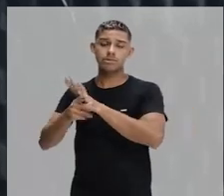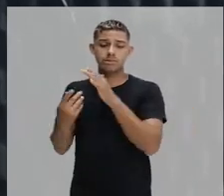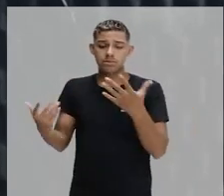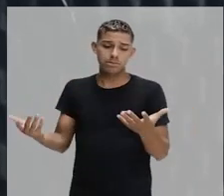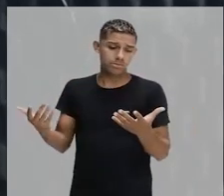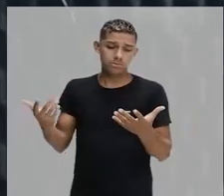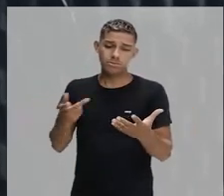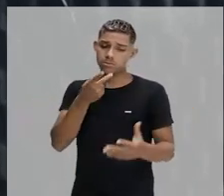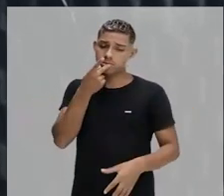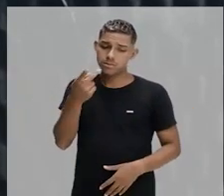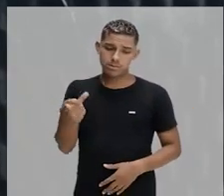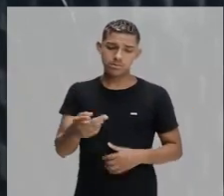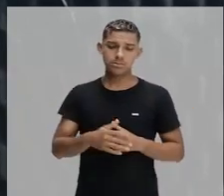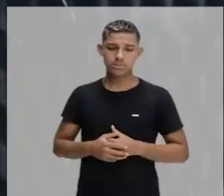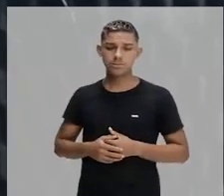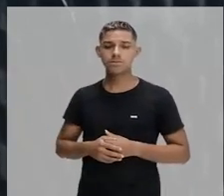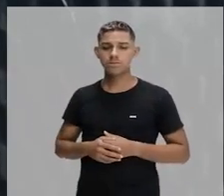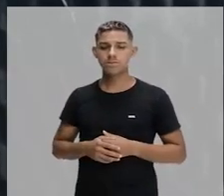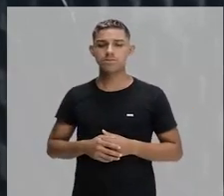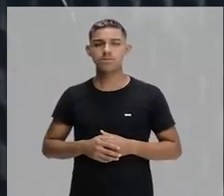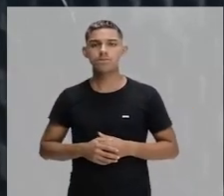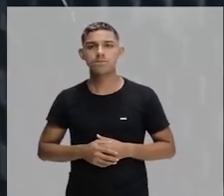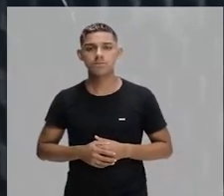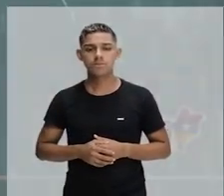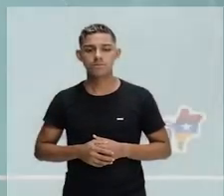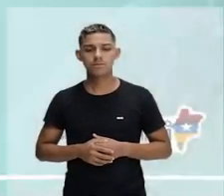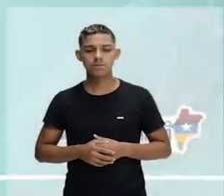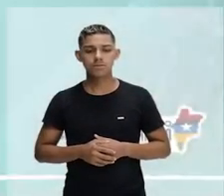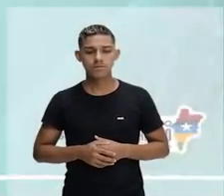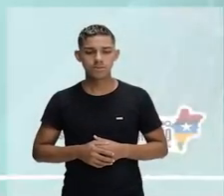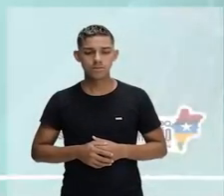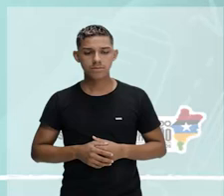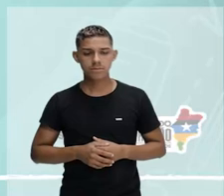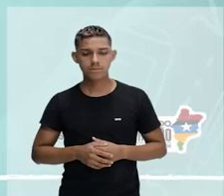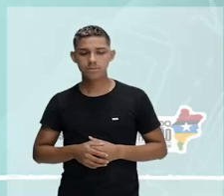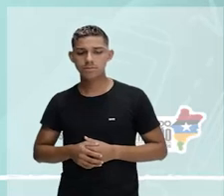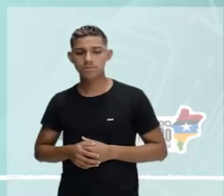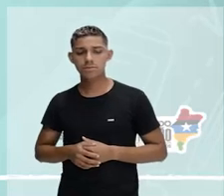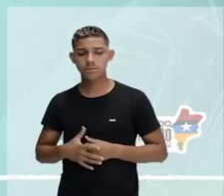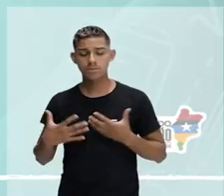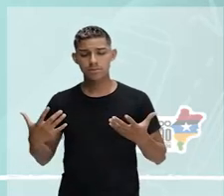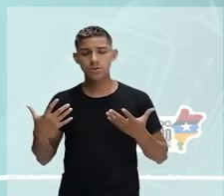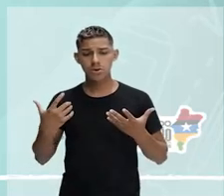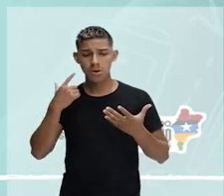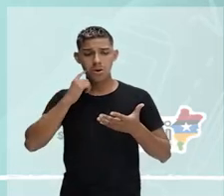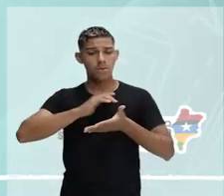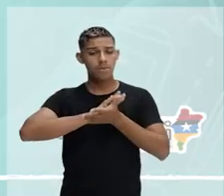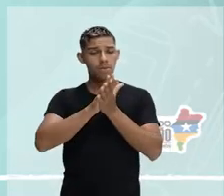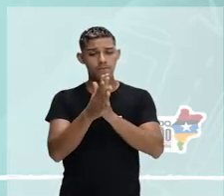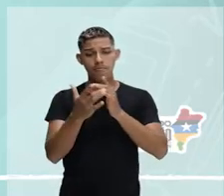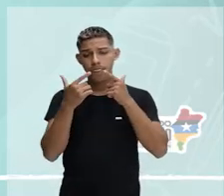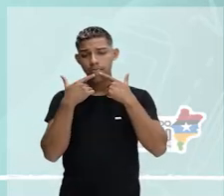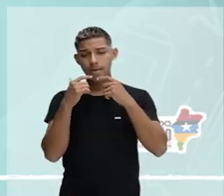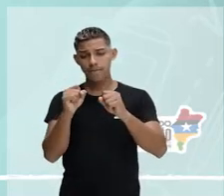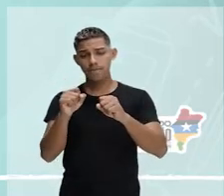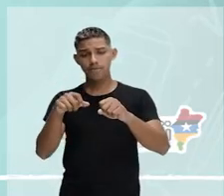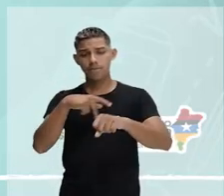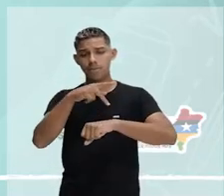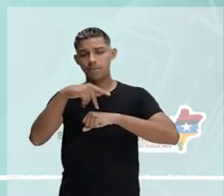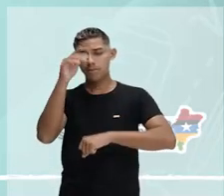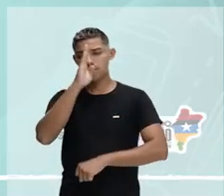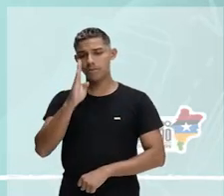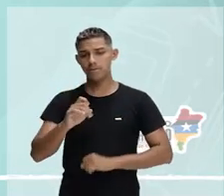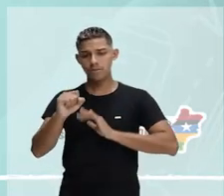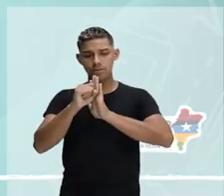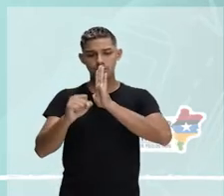esse tipo de comunicação. O combate ao preconceito linguístico no Brasil do século XXI, aqui no